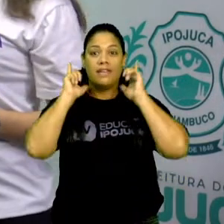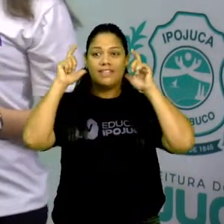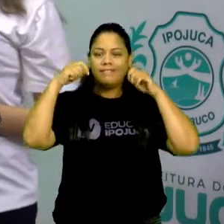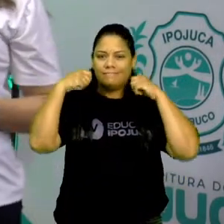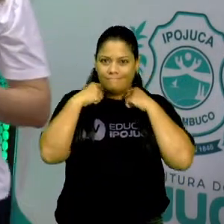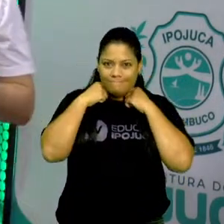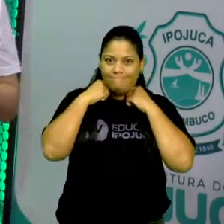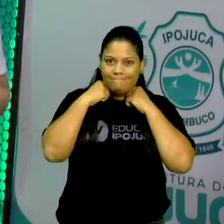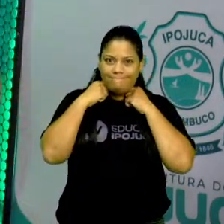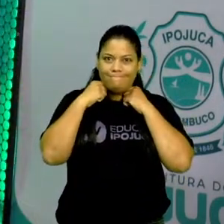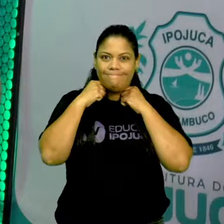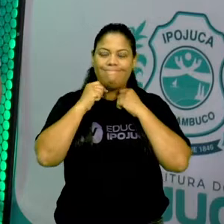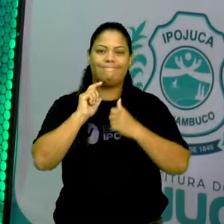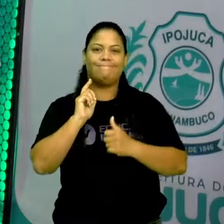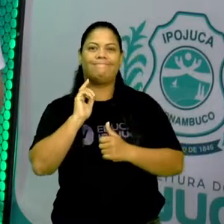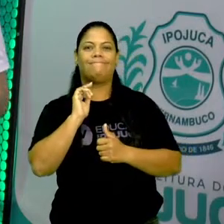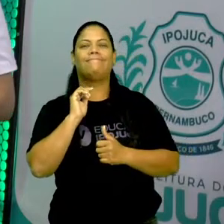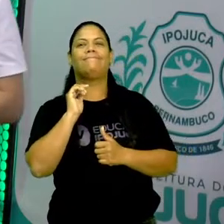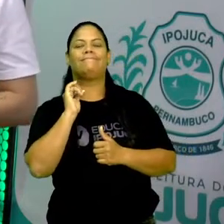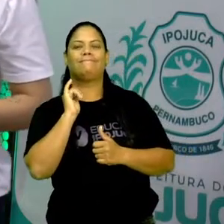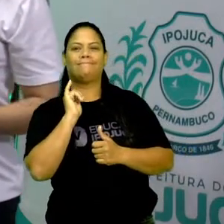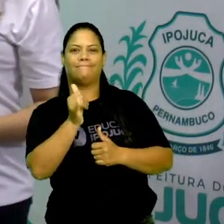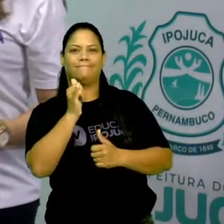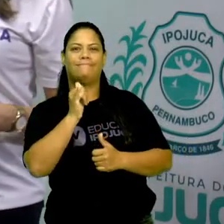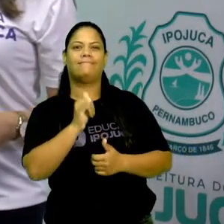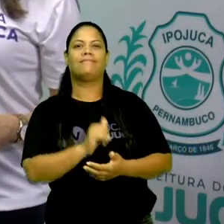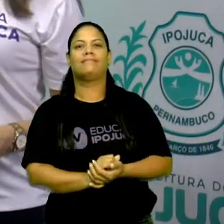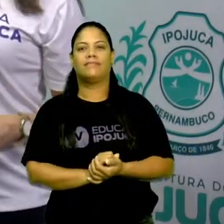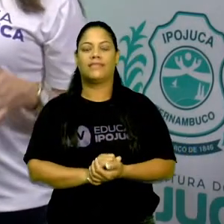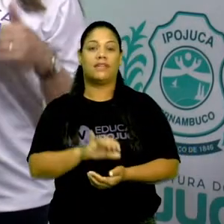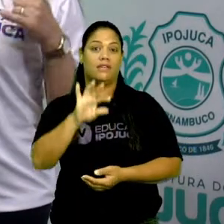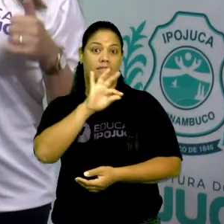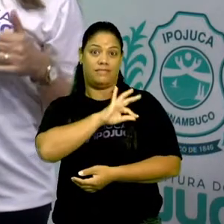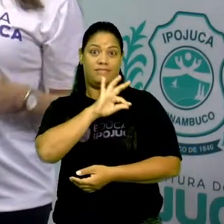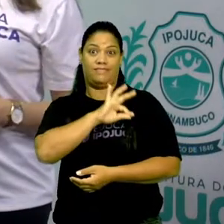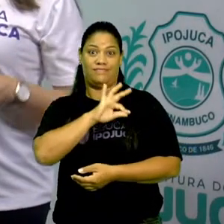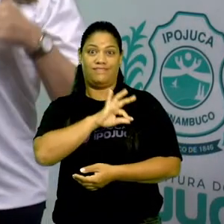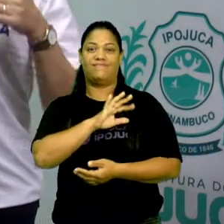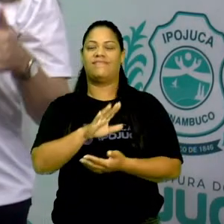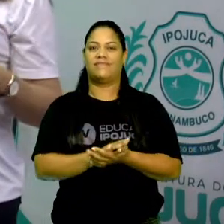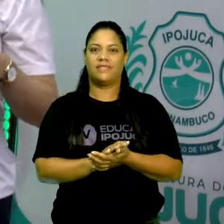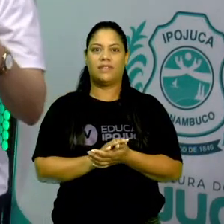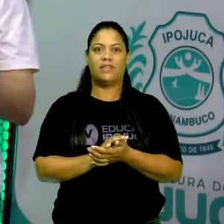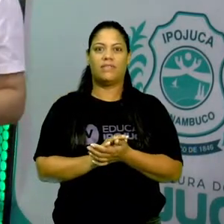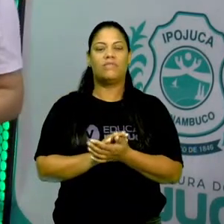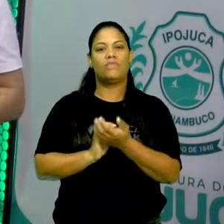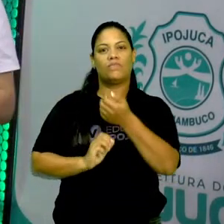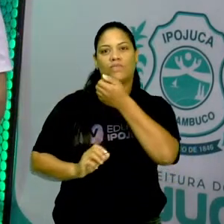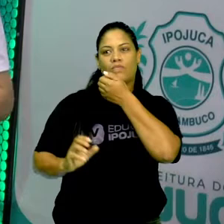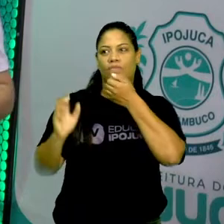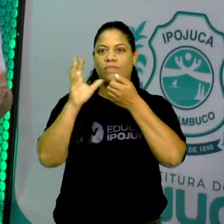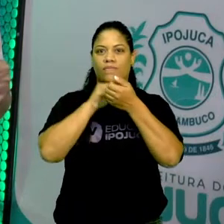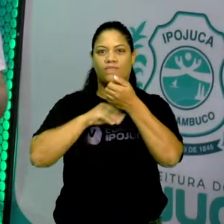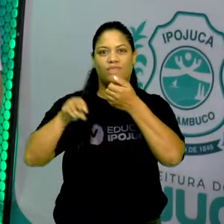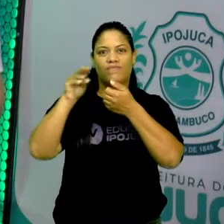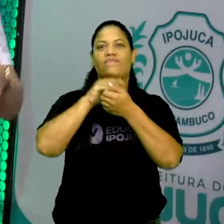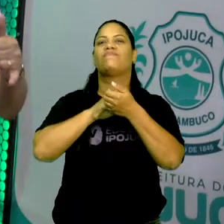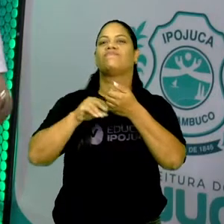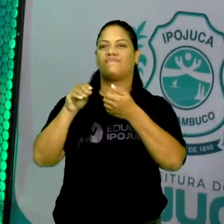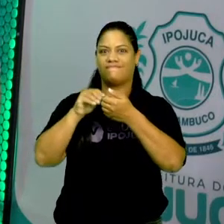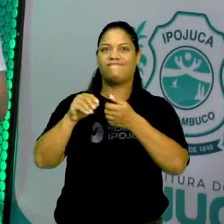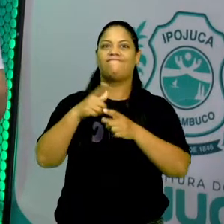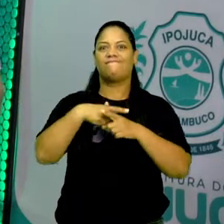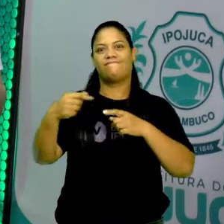vítima de bala perdida. Então, o policial passa aí pelo rádio comunicando que o lobo conseguiu